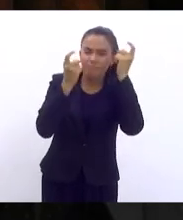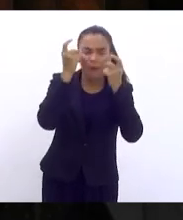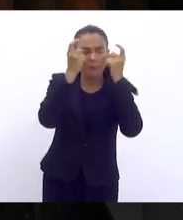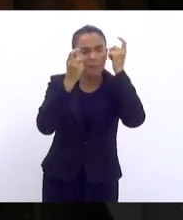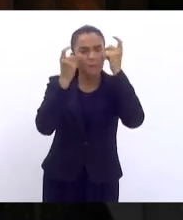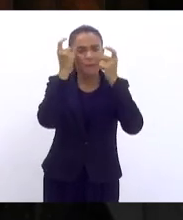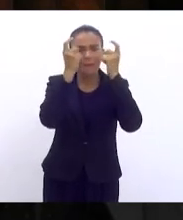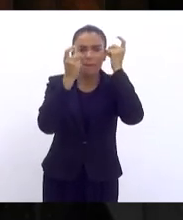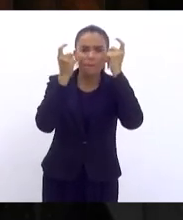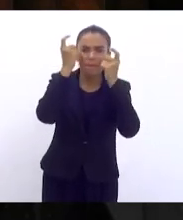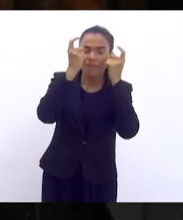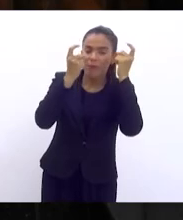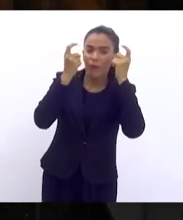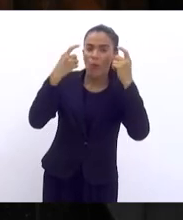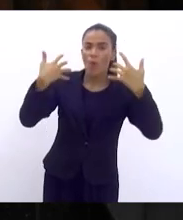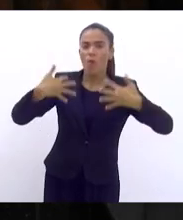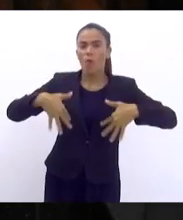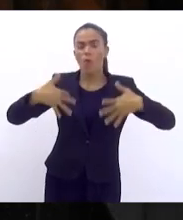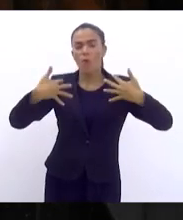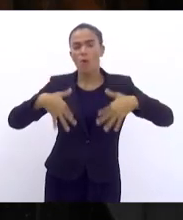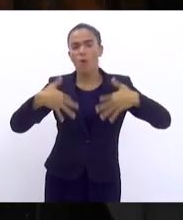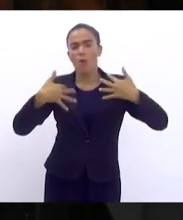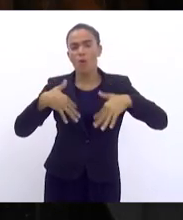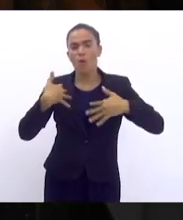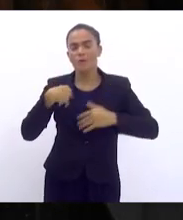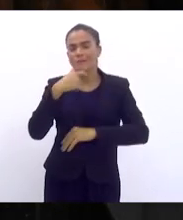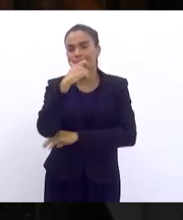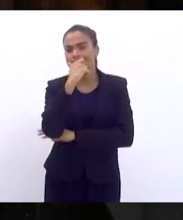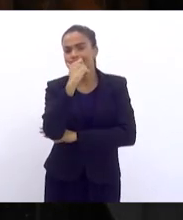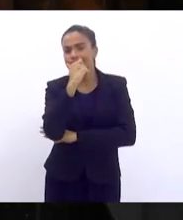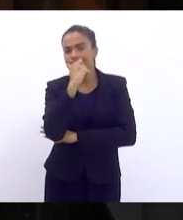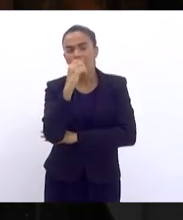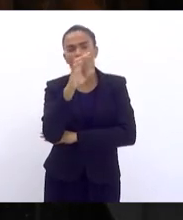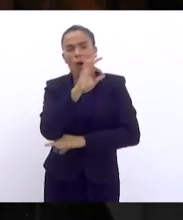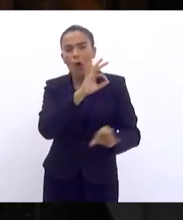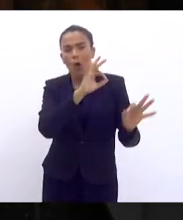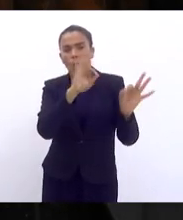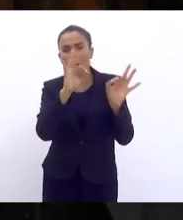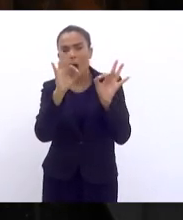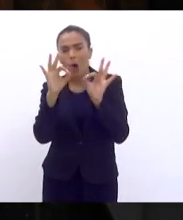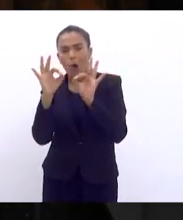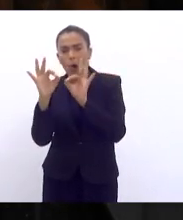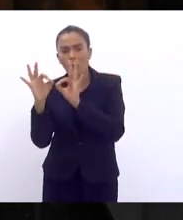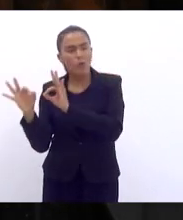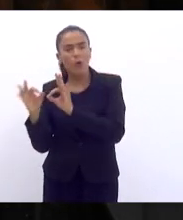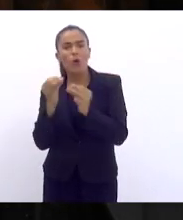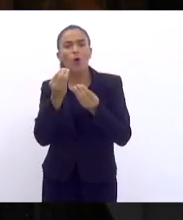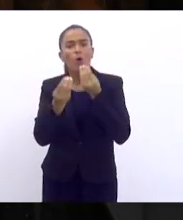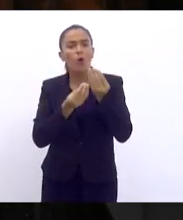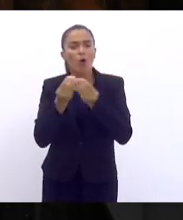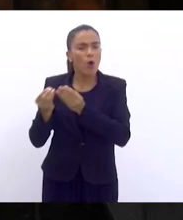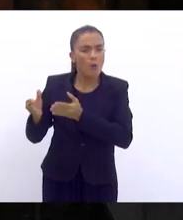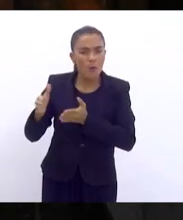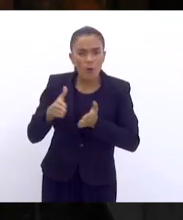com os caminhos que estão percorrendo